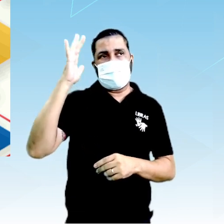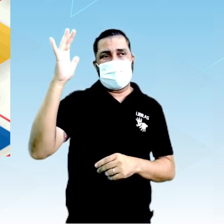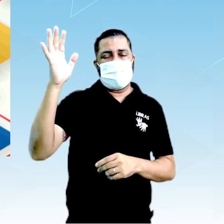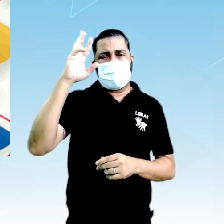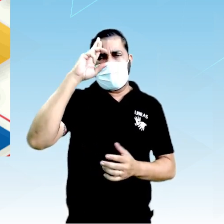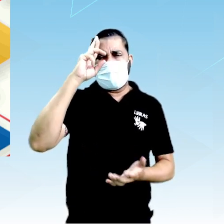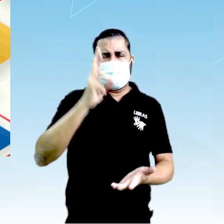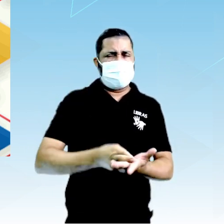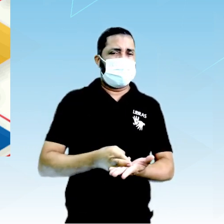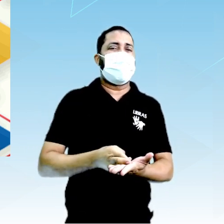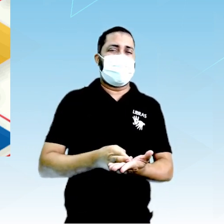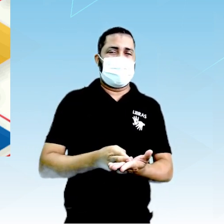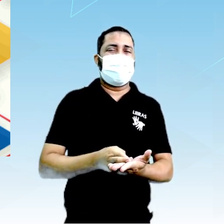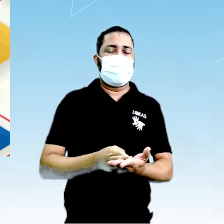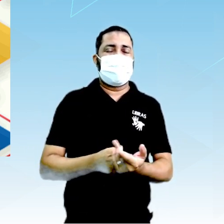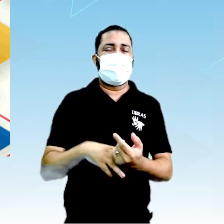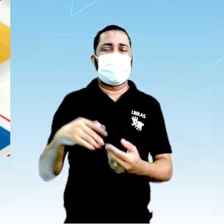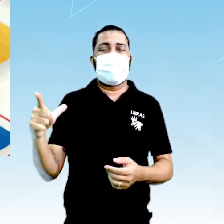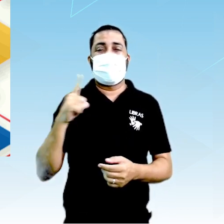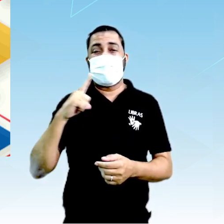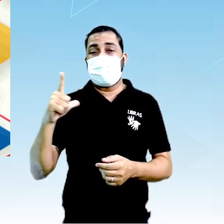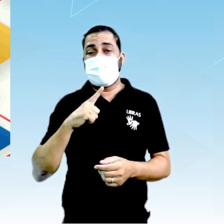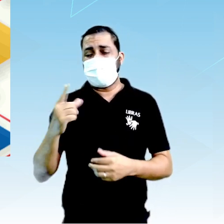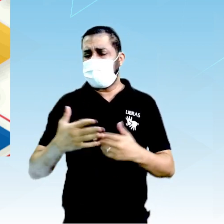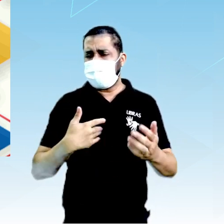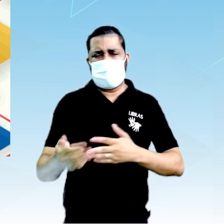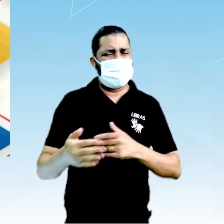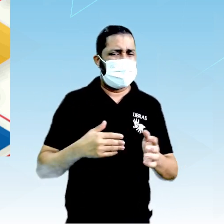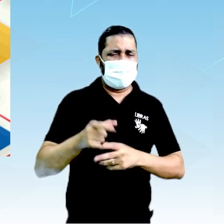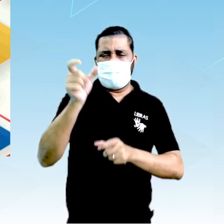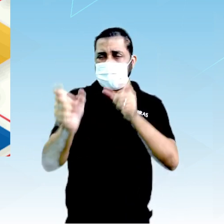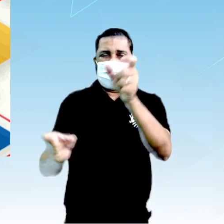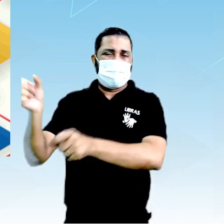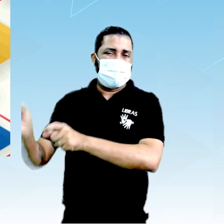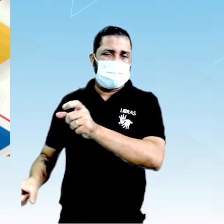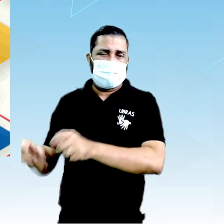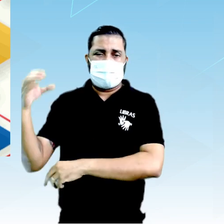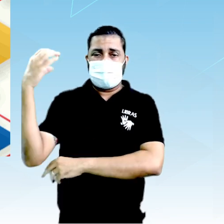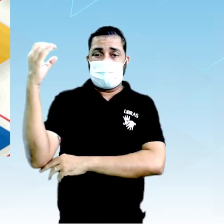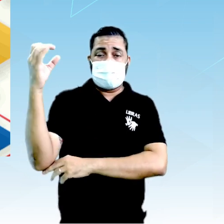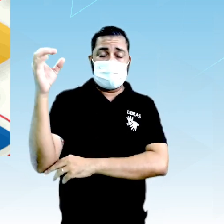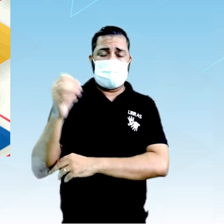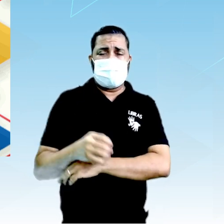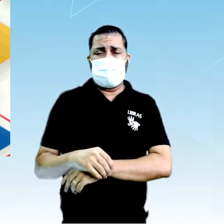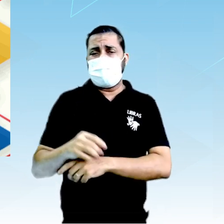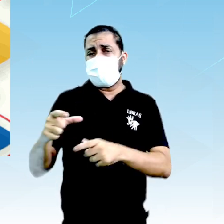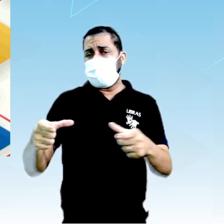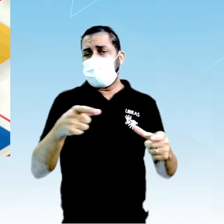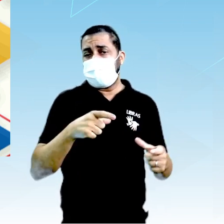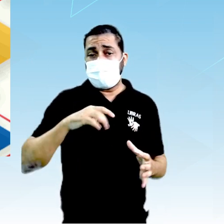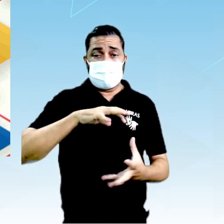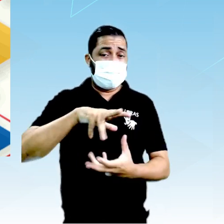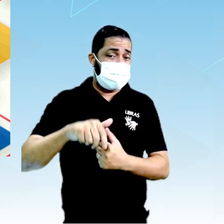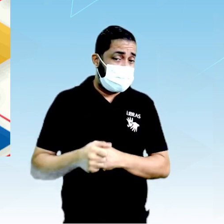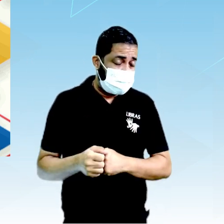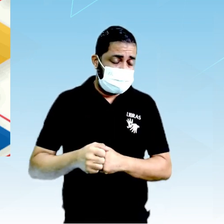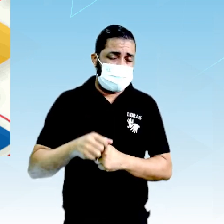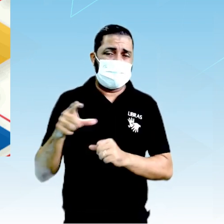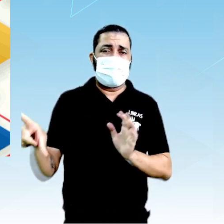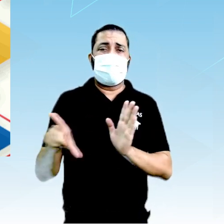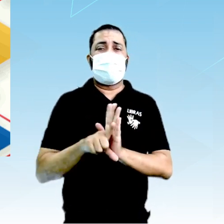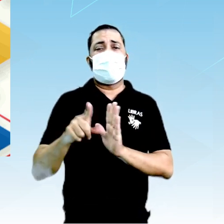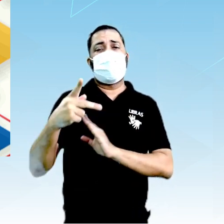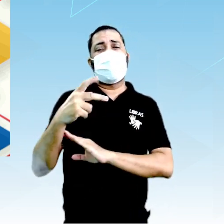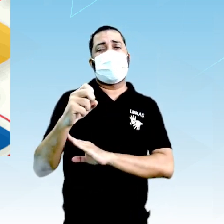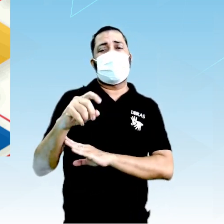previsível por qualquer cientista em qualquer lugar do mundo. Então, essas são as leis ponderais e a gente pode dizer